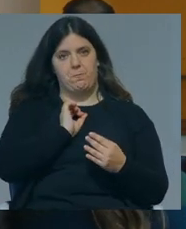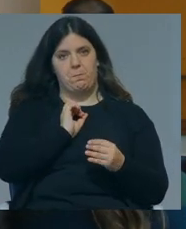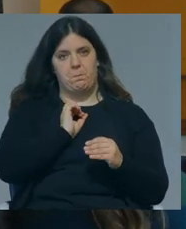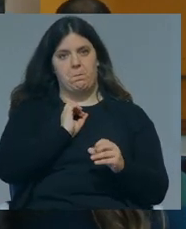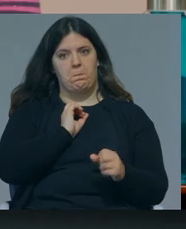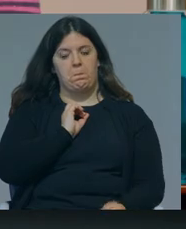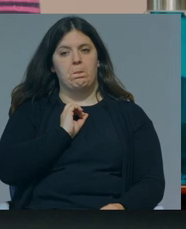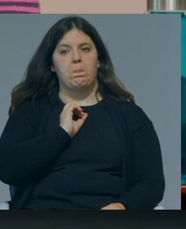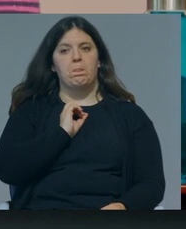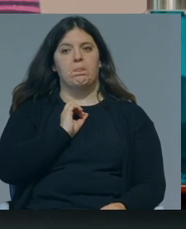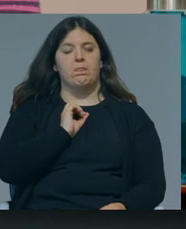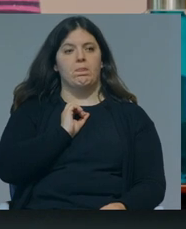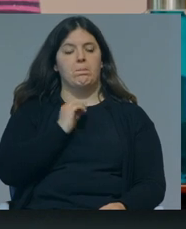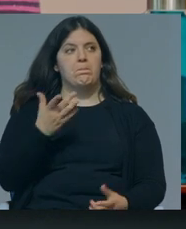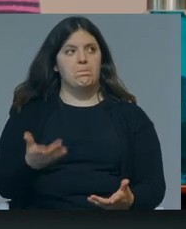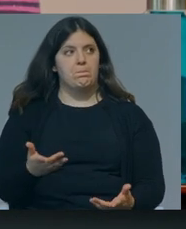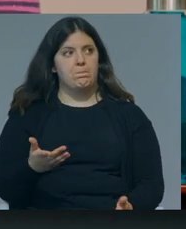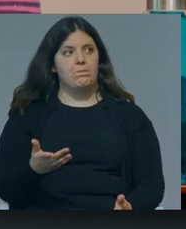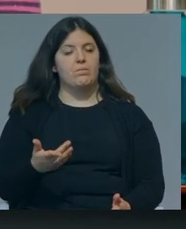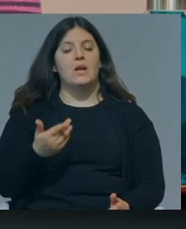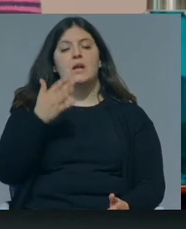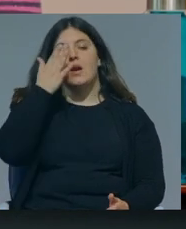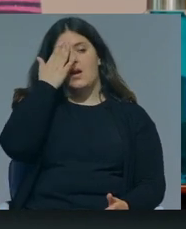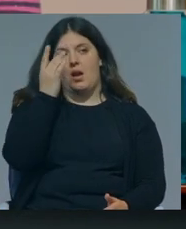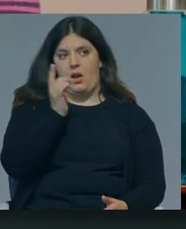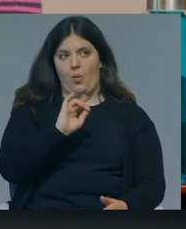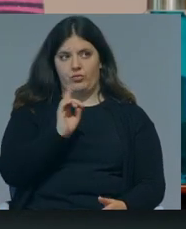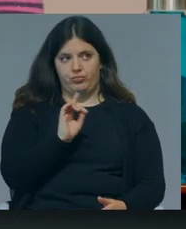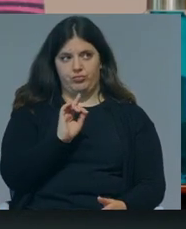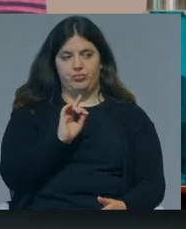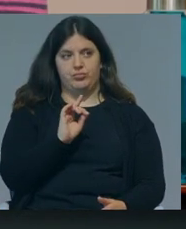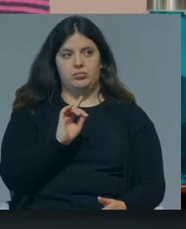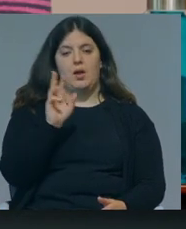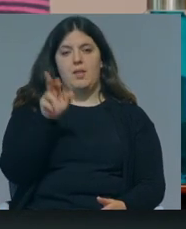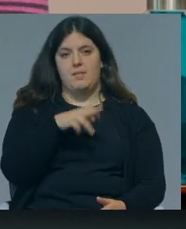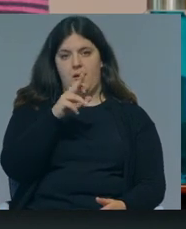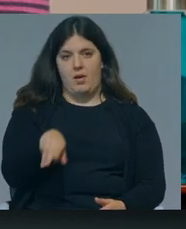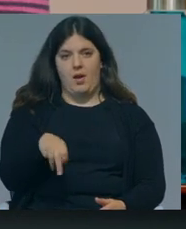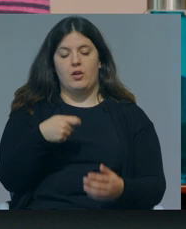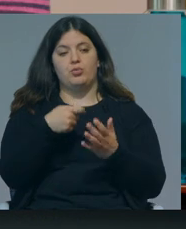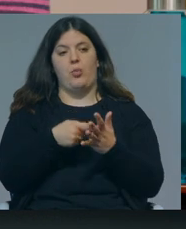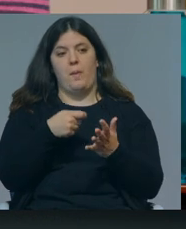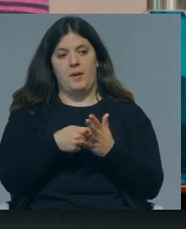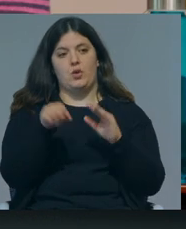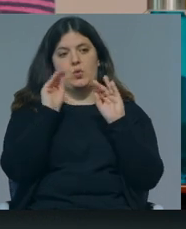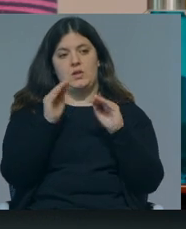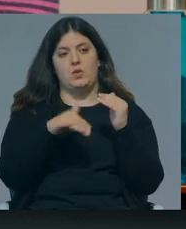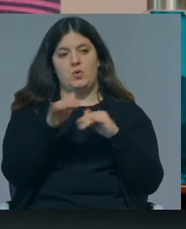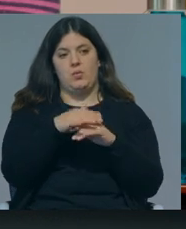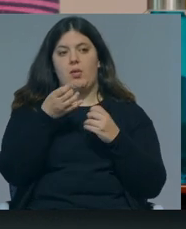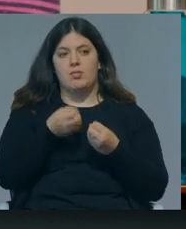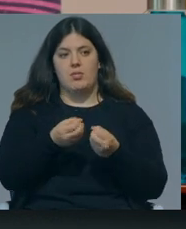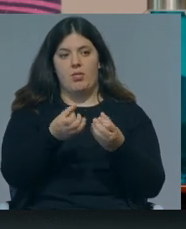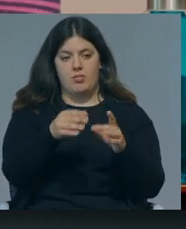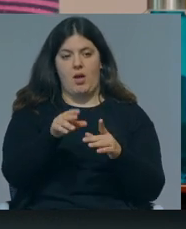que não me parece que eliminar as propinas do ensino superior contribua